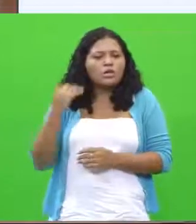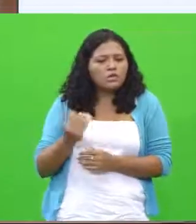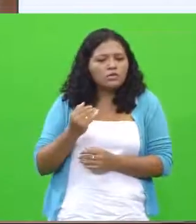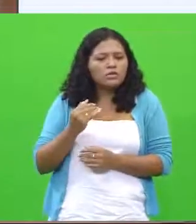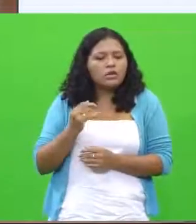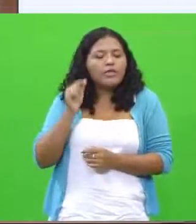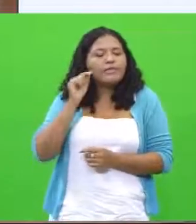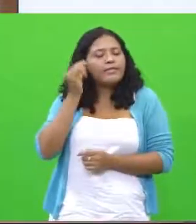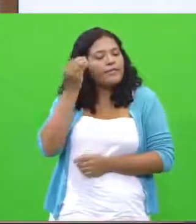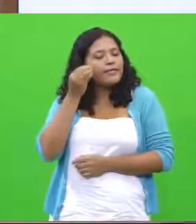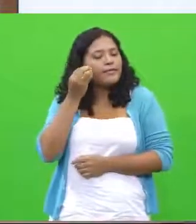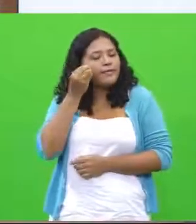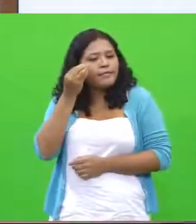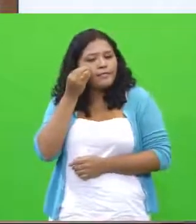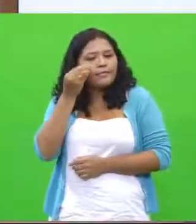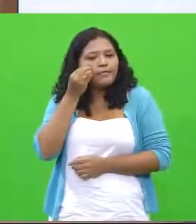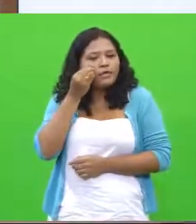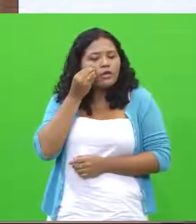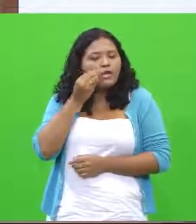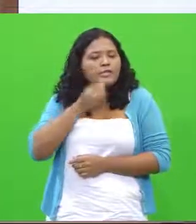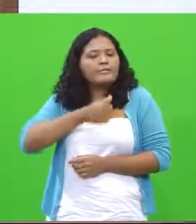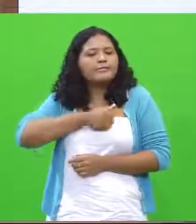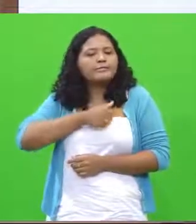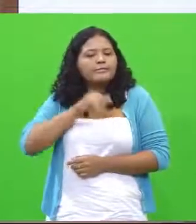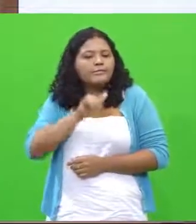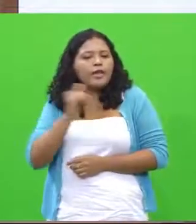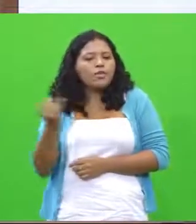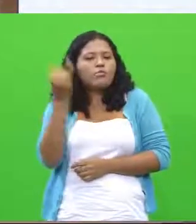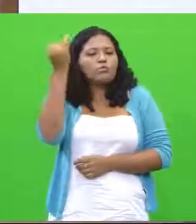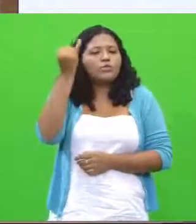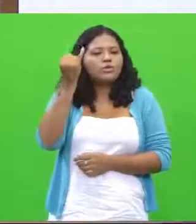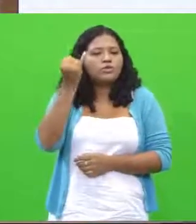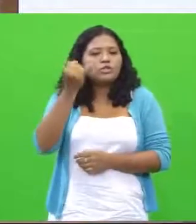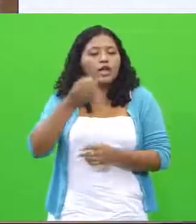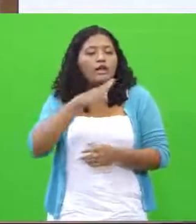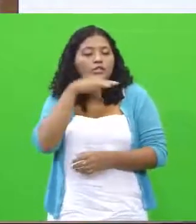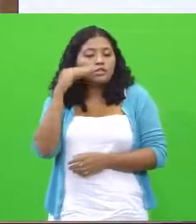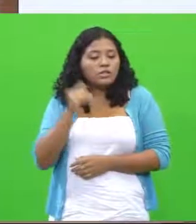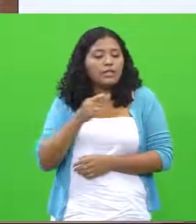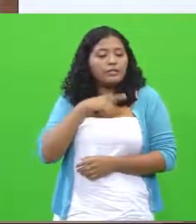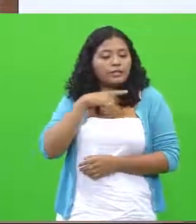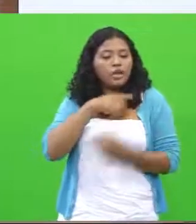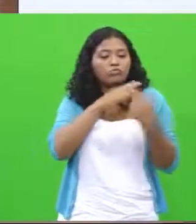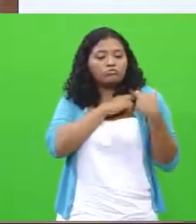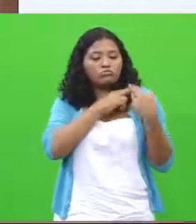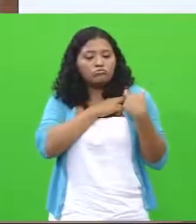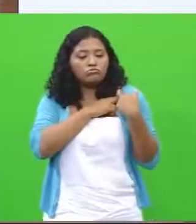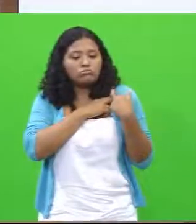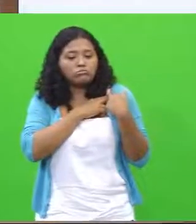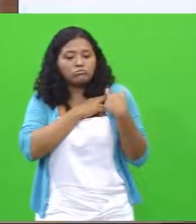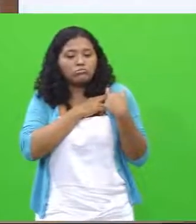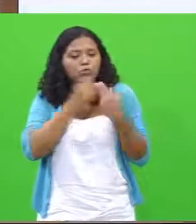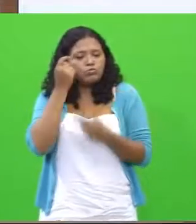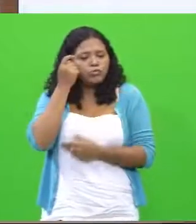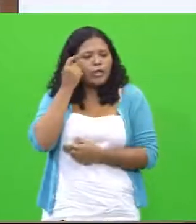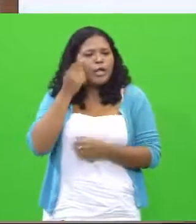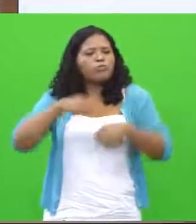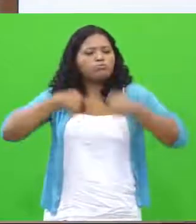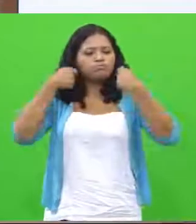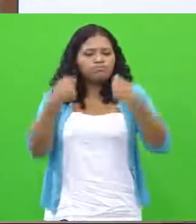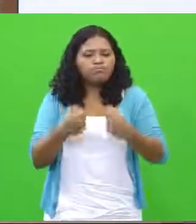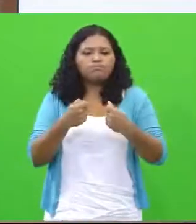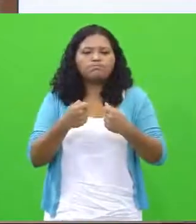Bom, isso é relevante? Não é porque a criança tem juízo de valor formado? Ela é capaz?